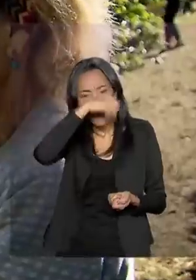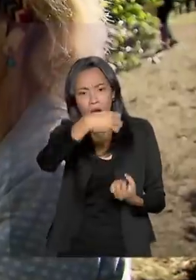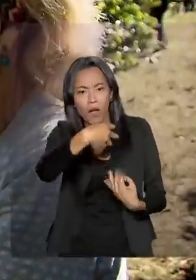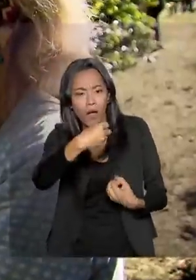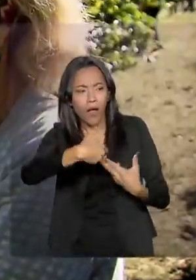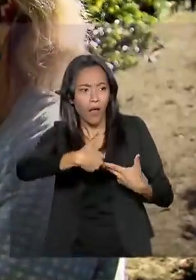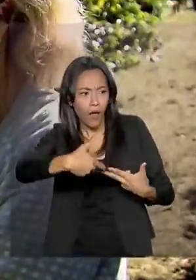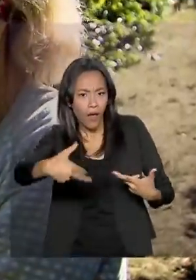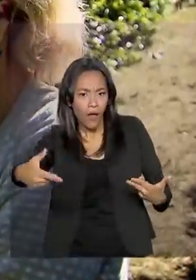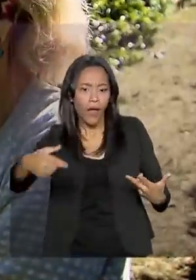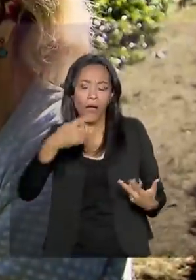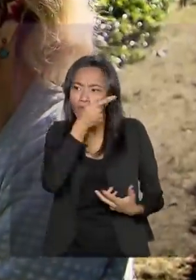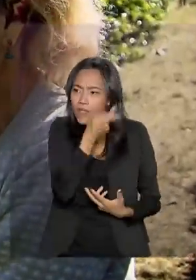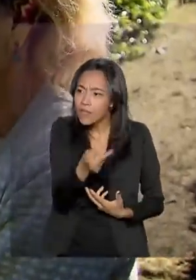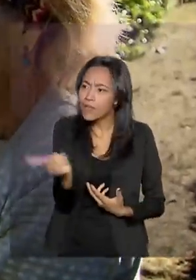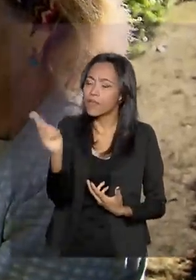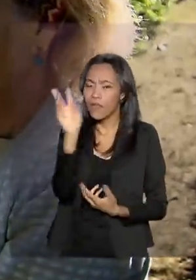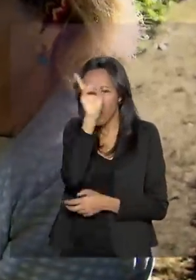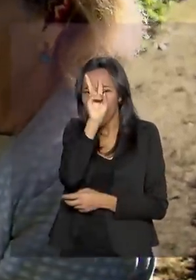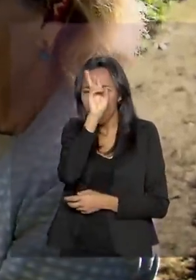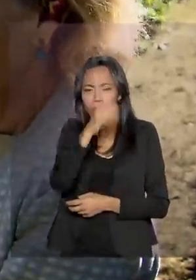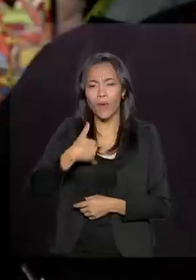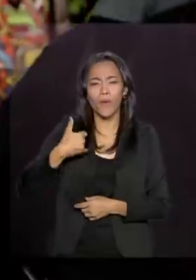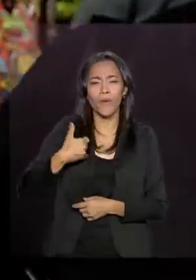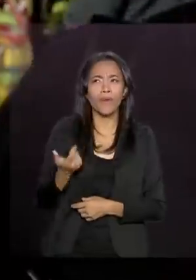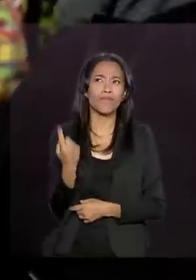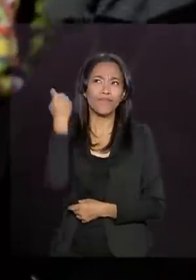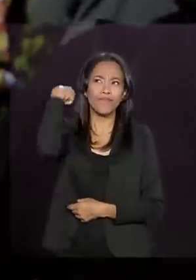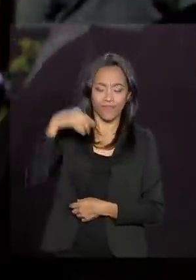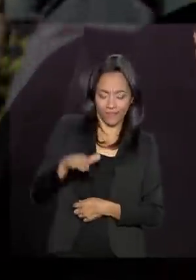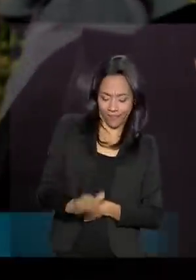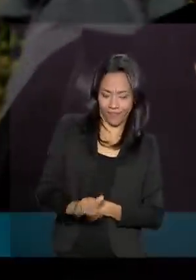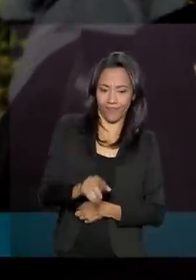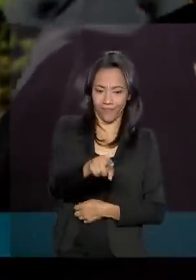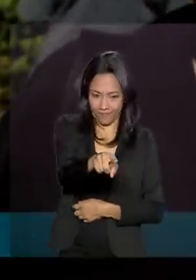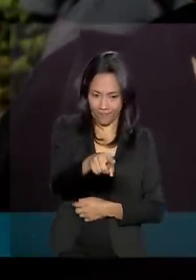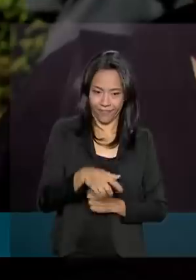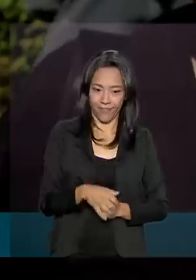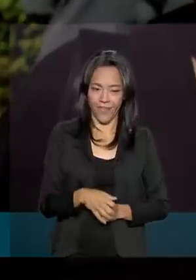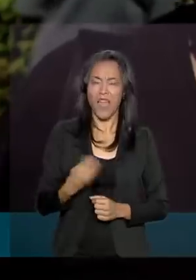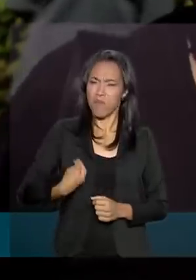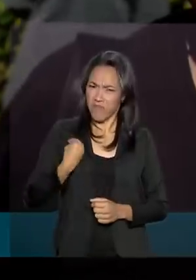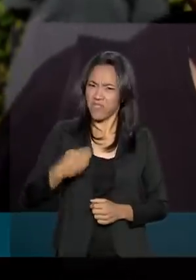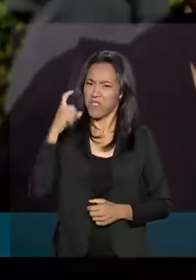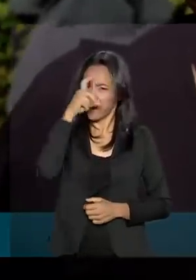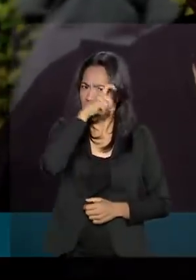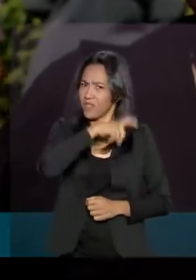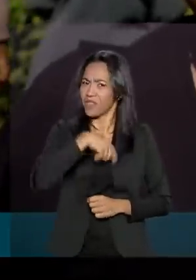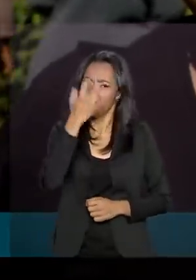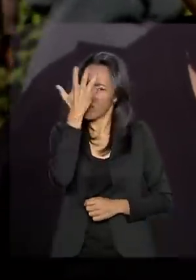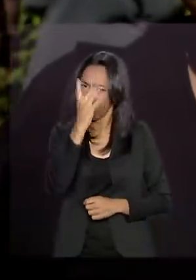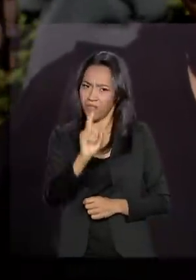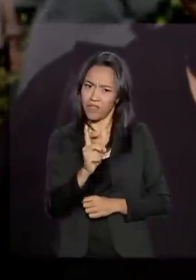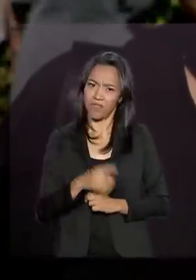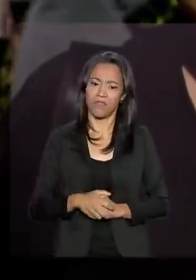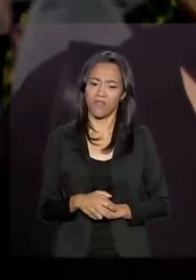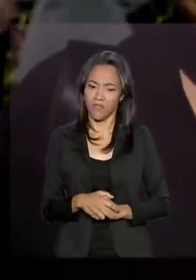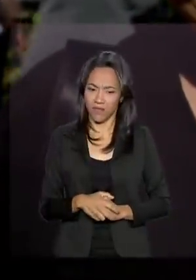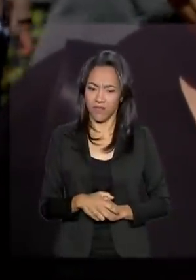para Maria, a visita fez lembrar a infância. Era uma vida difícil, né? Não era fácil, não. Era